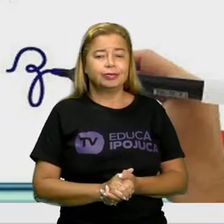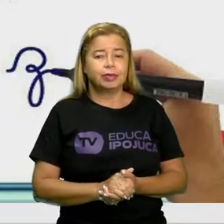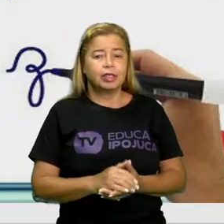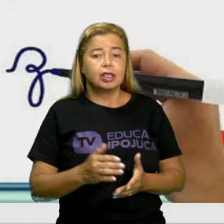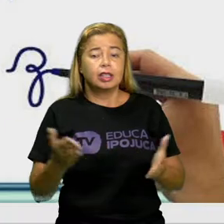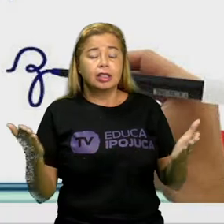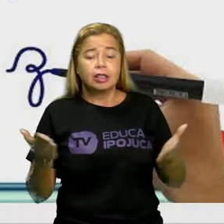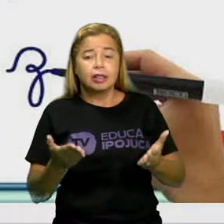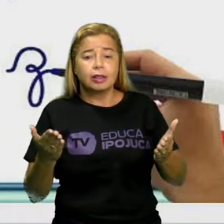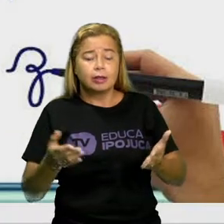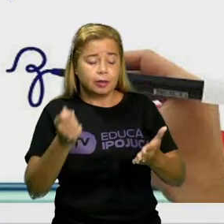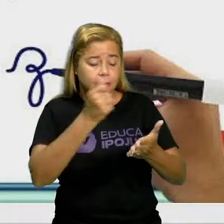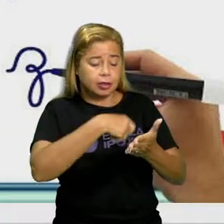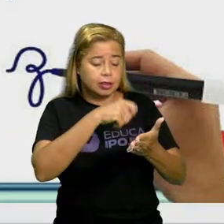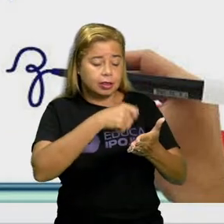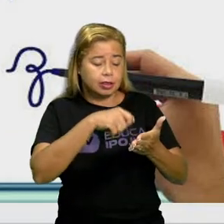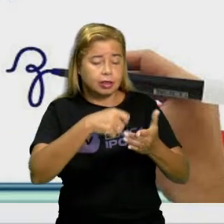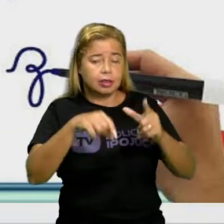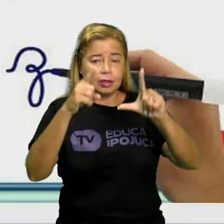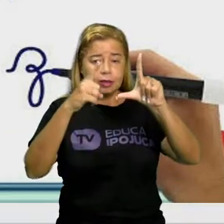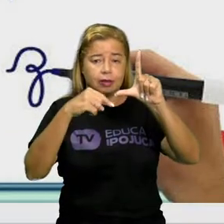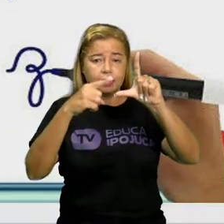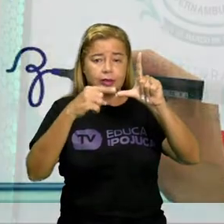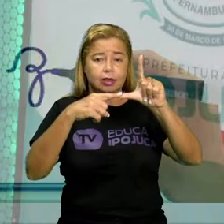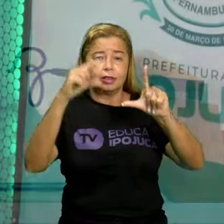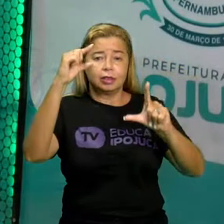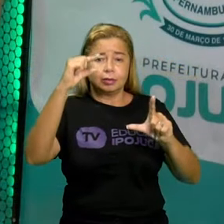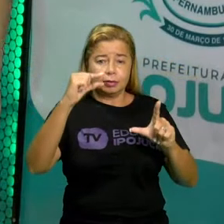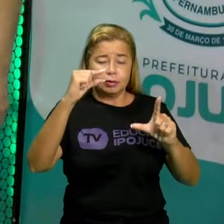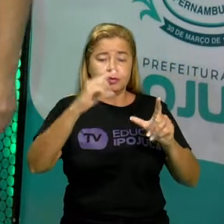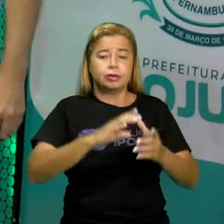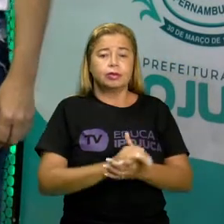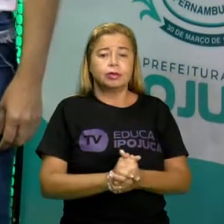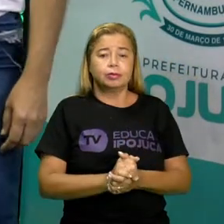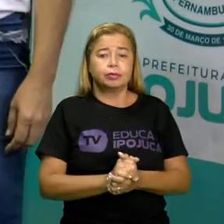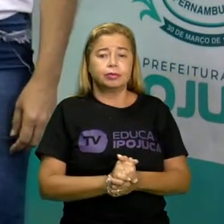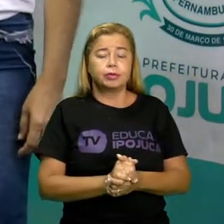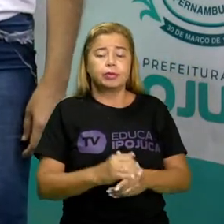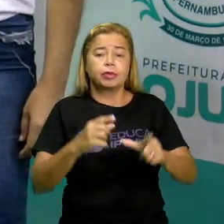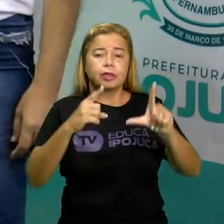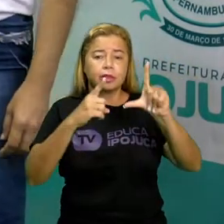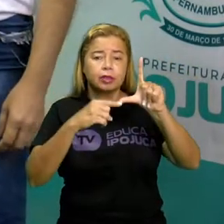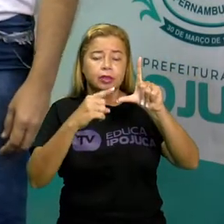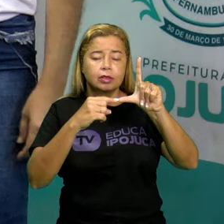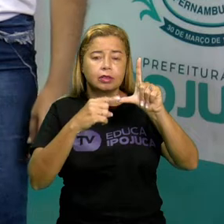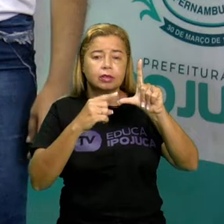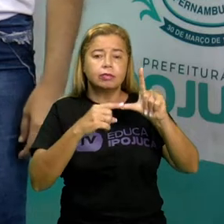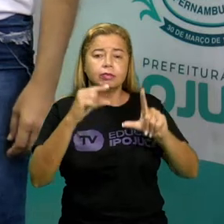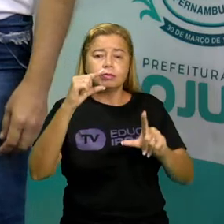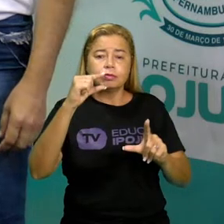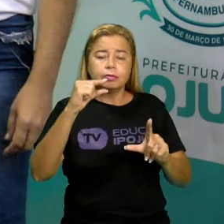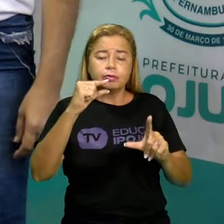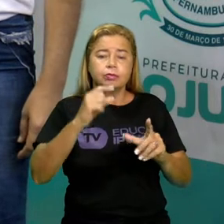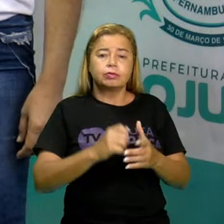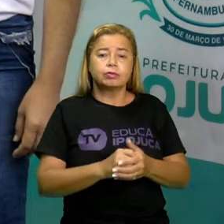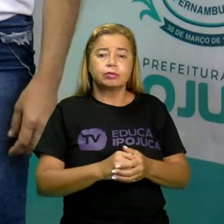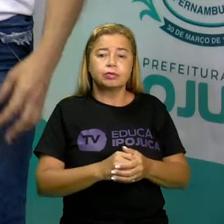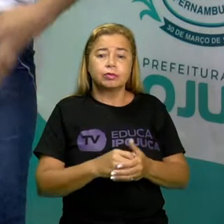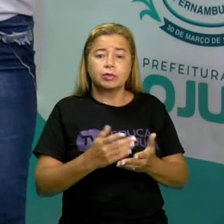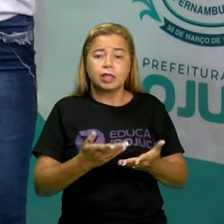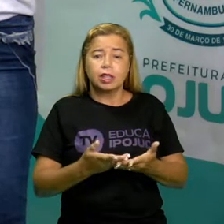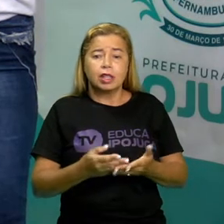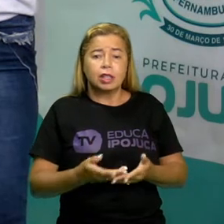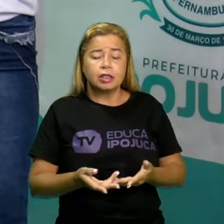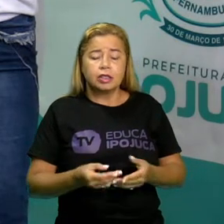está escrito em letras minúsculas. E essas letras minúsculas, crianças, é a forma mais